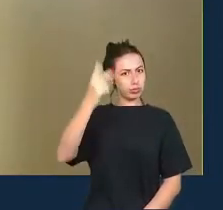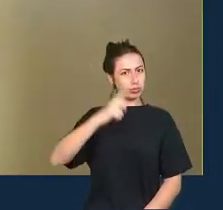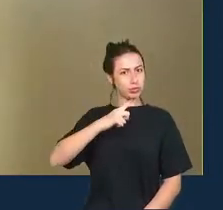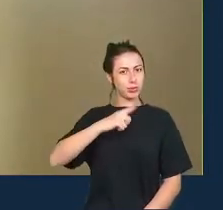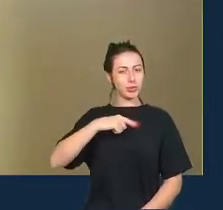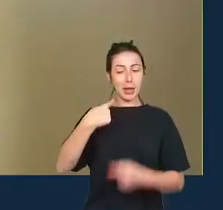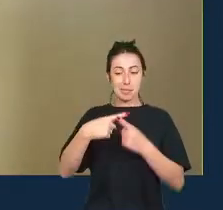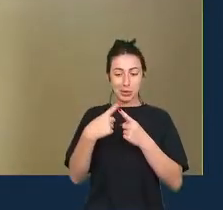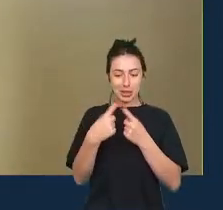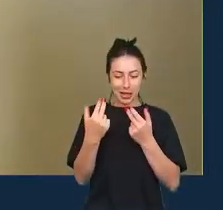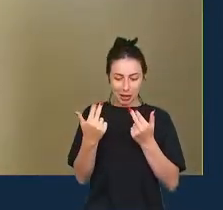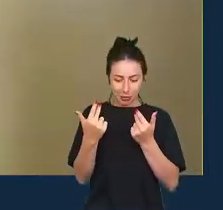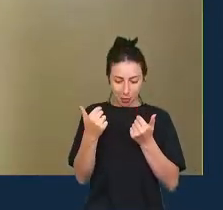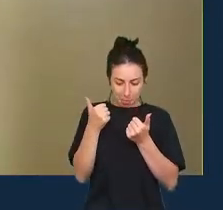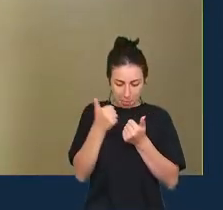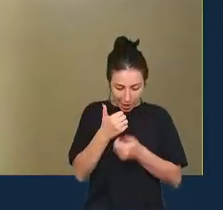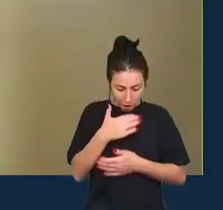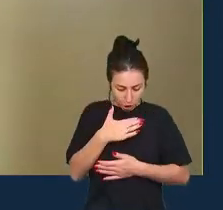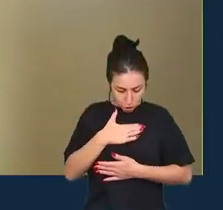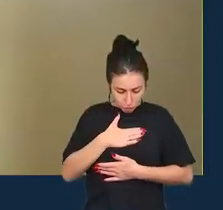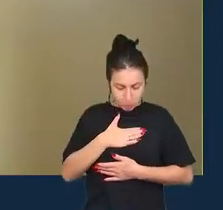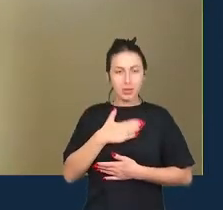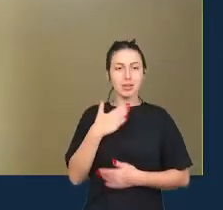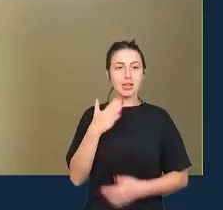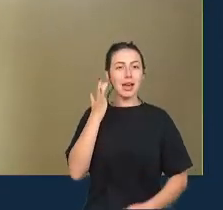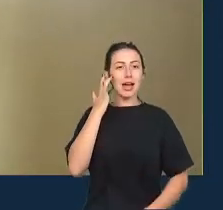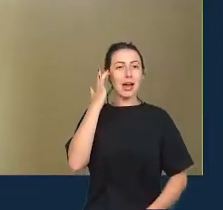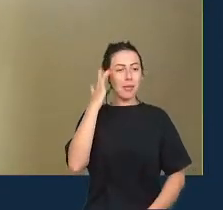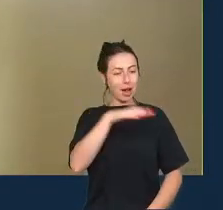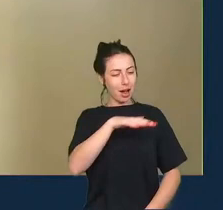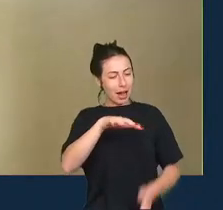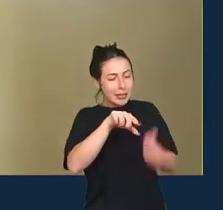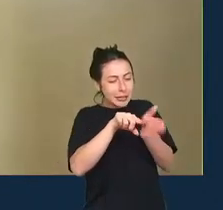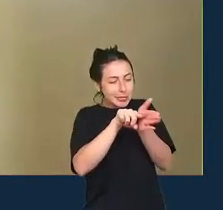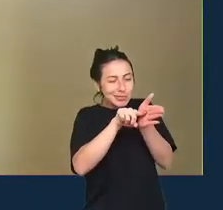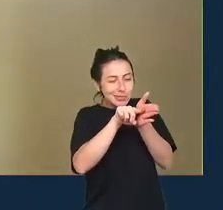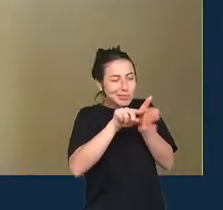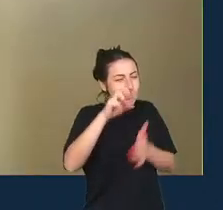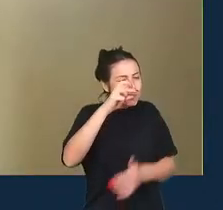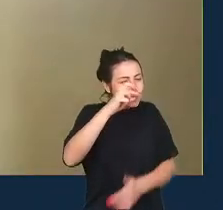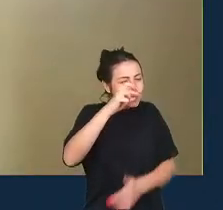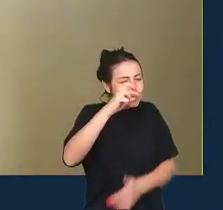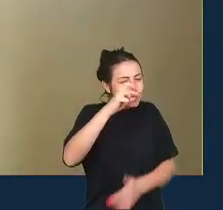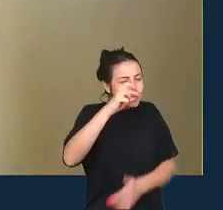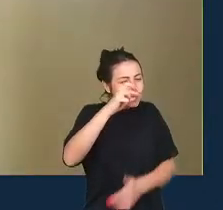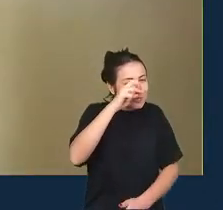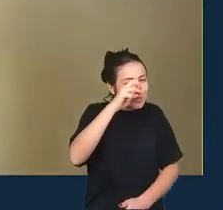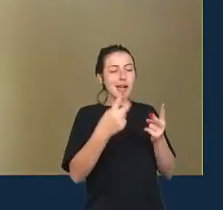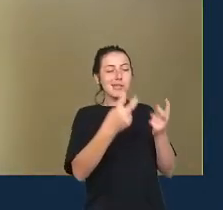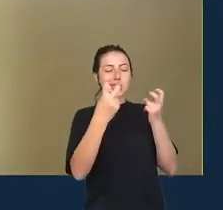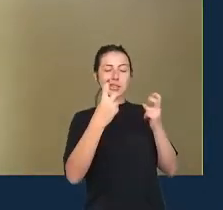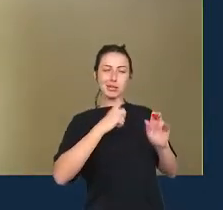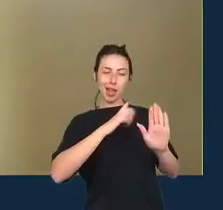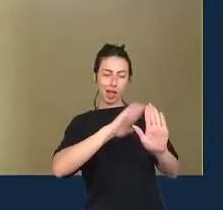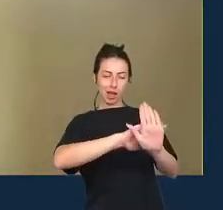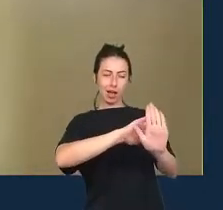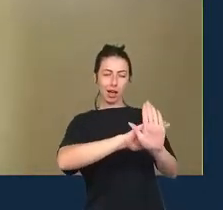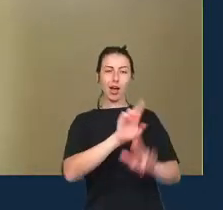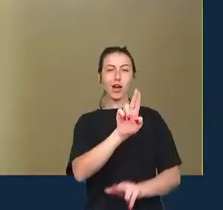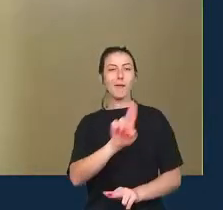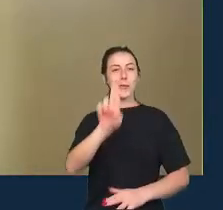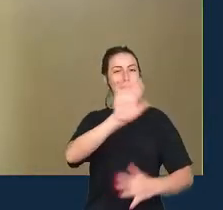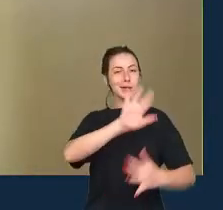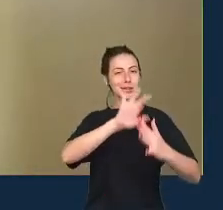próximas a mim eu acho que toda essa área de investigação e de manipulação usando as mídias sociais e os